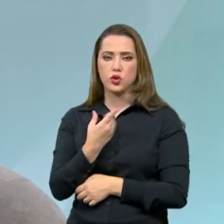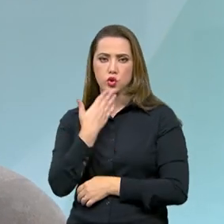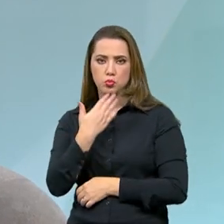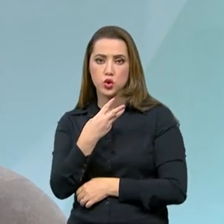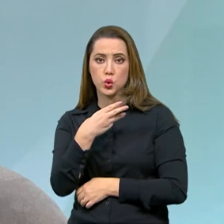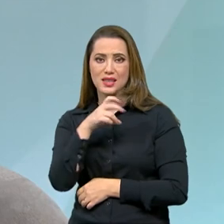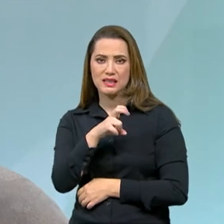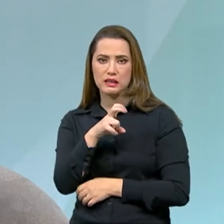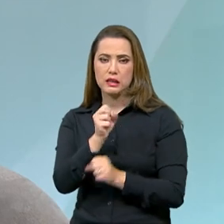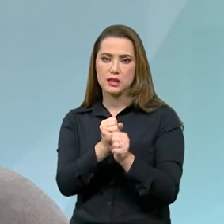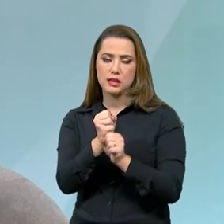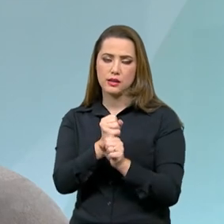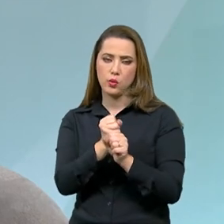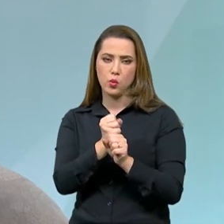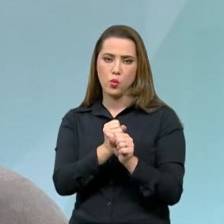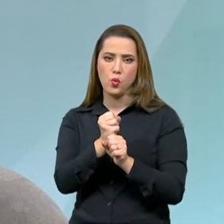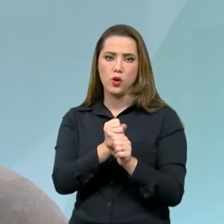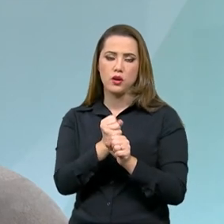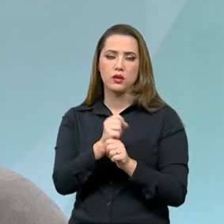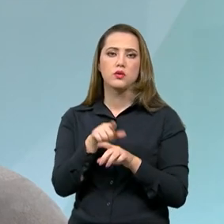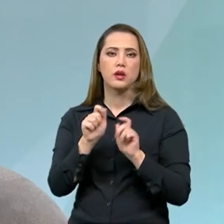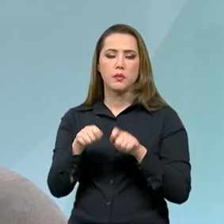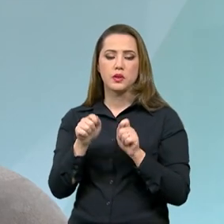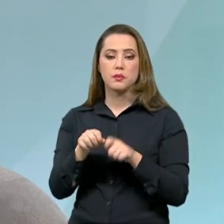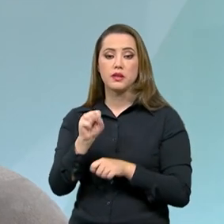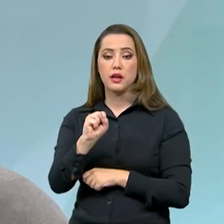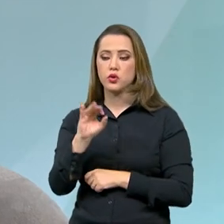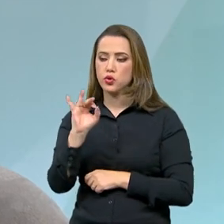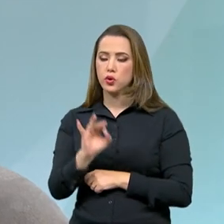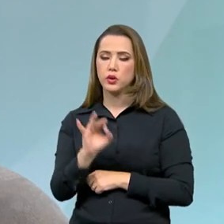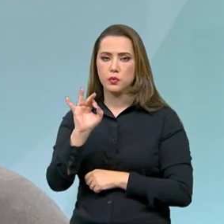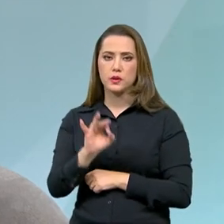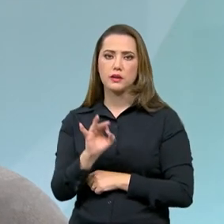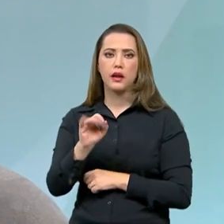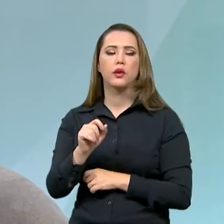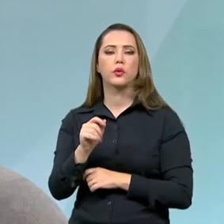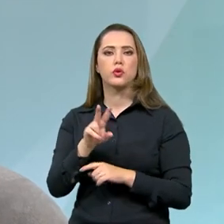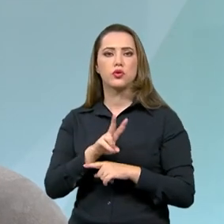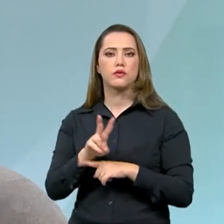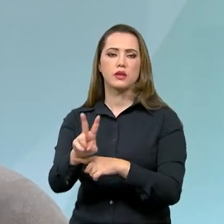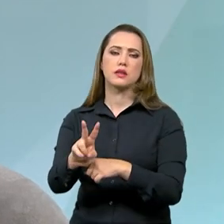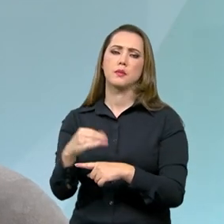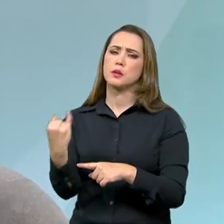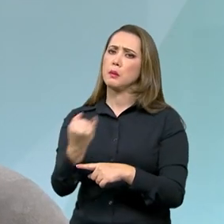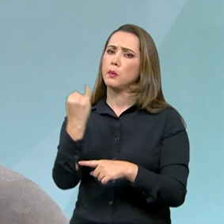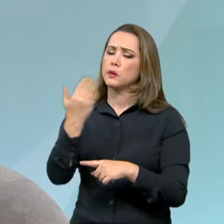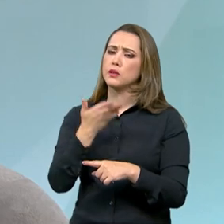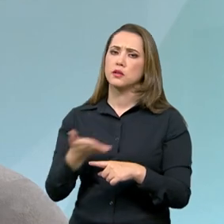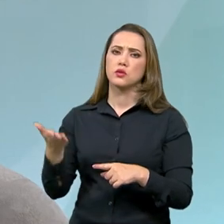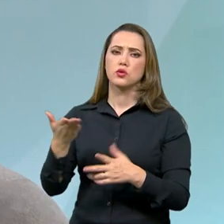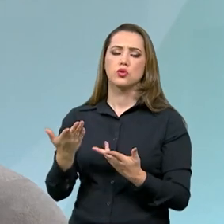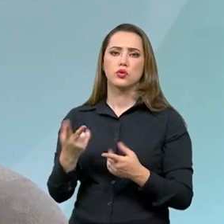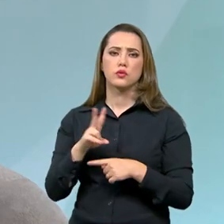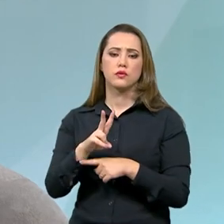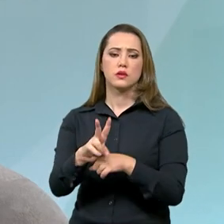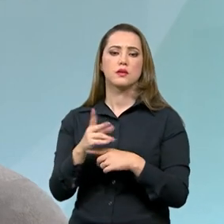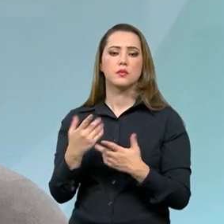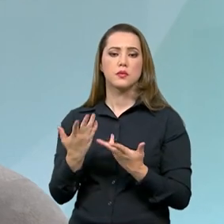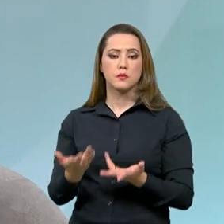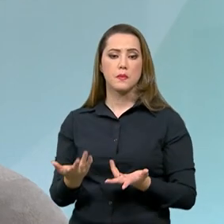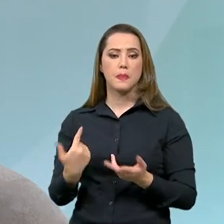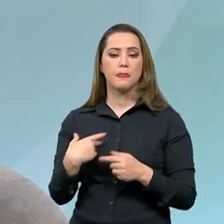dar 8% a mais de capacidade de financiamento para as famílias. Isso dentro de um financiamento habitacional, um financiamento que é